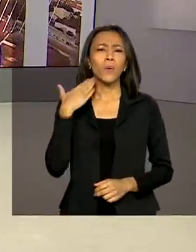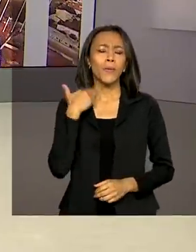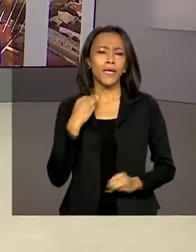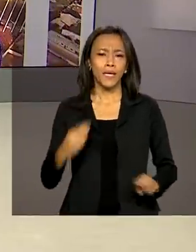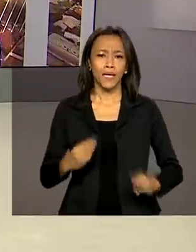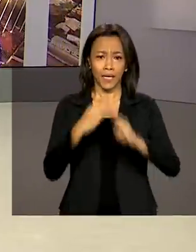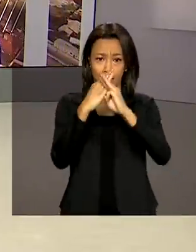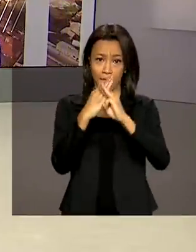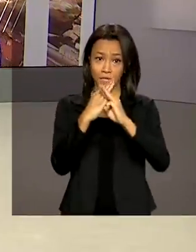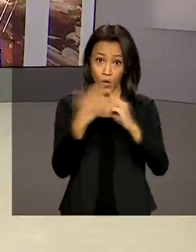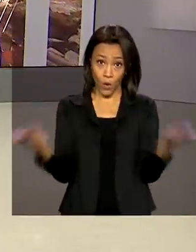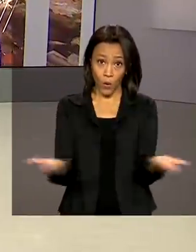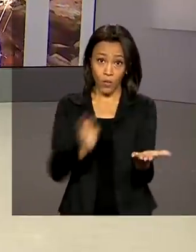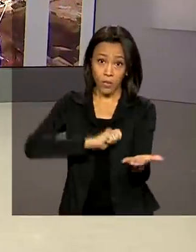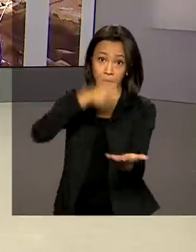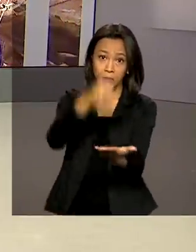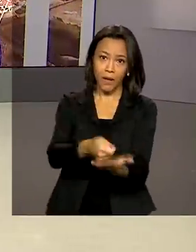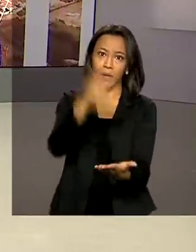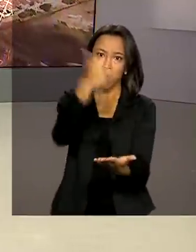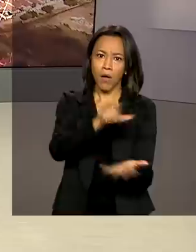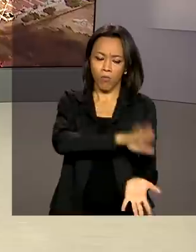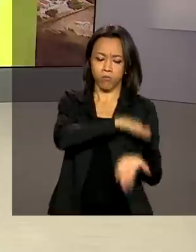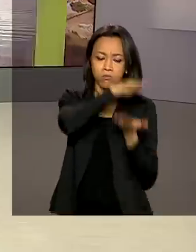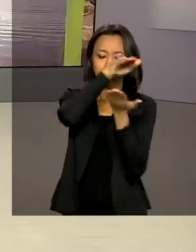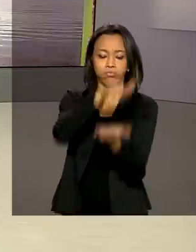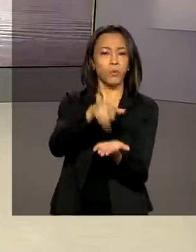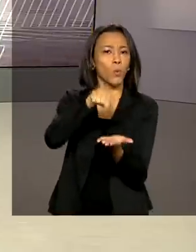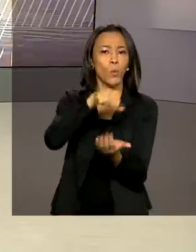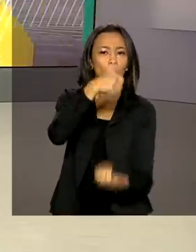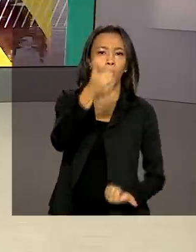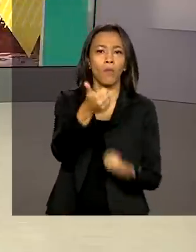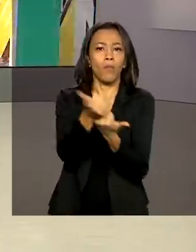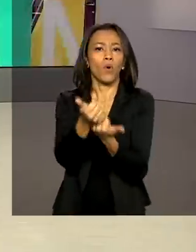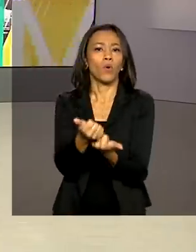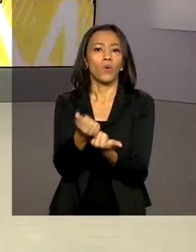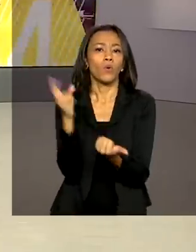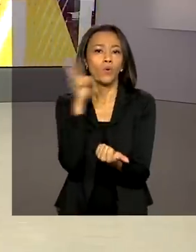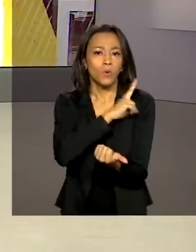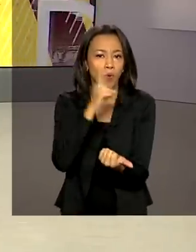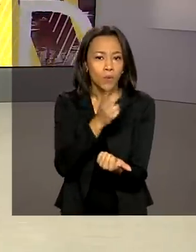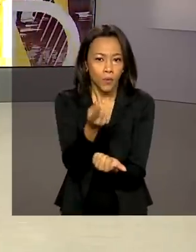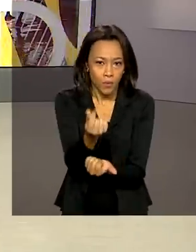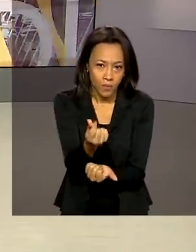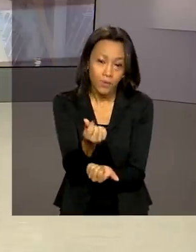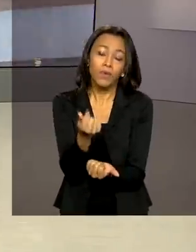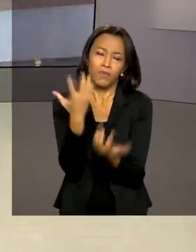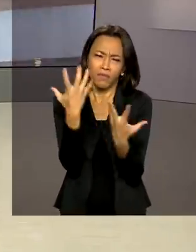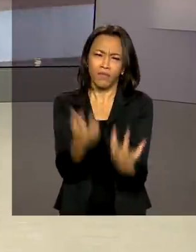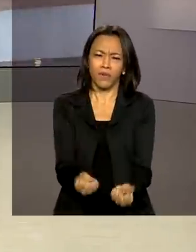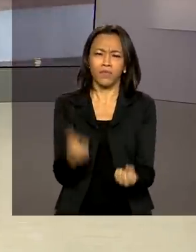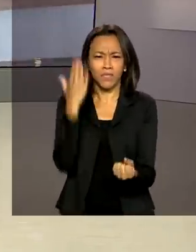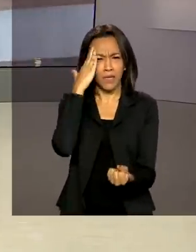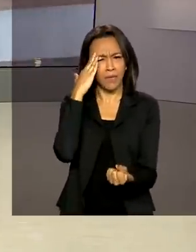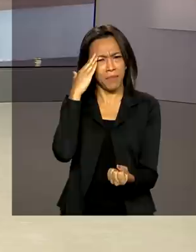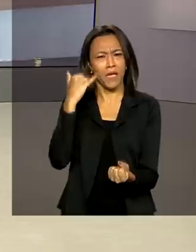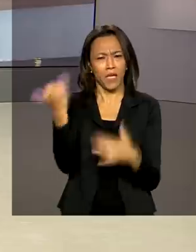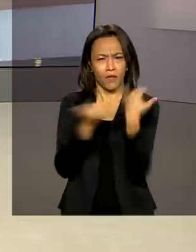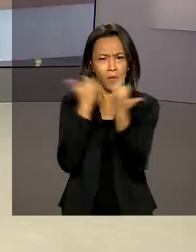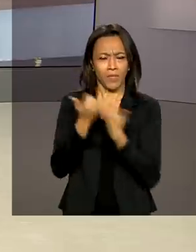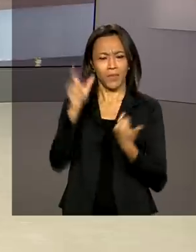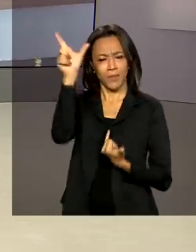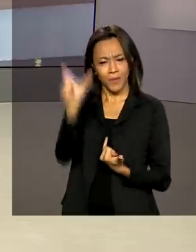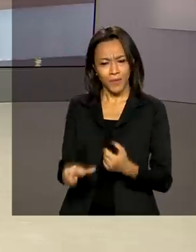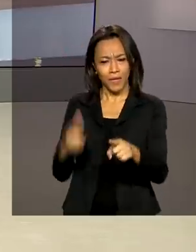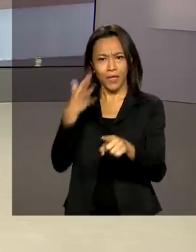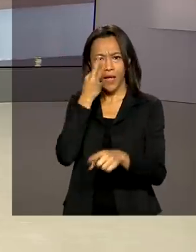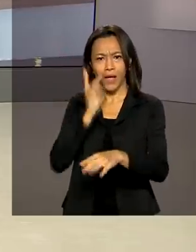Econômica Federal paga hoje mais um lote do auxílio emergencial. Vamos saber os detalhes então com a repórter Selma Dias. Ela está no Palácio do